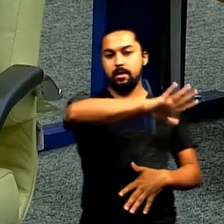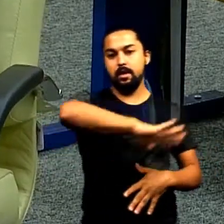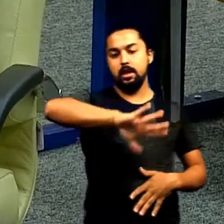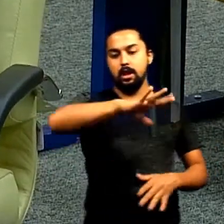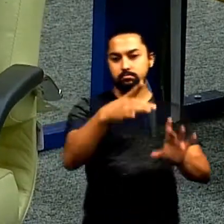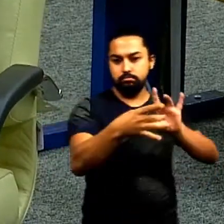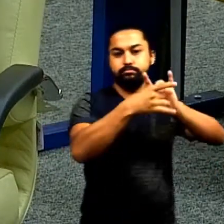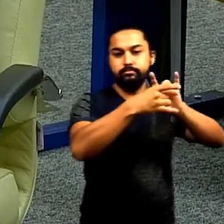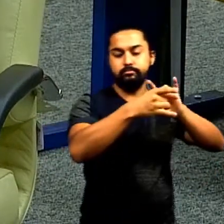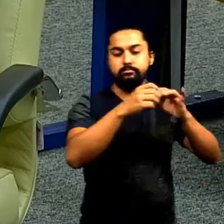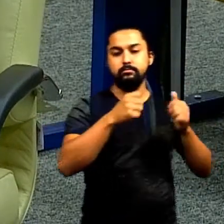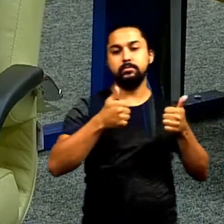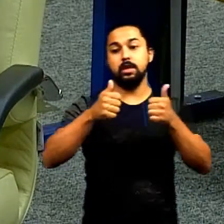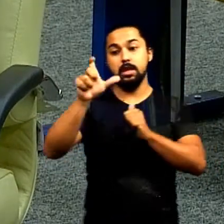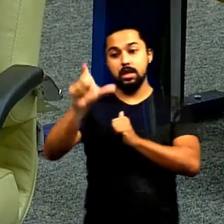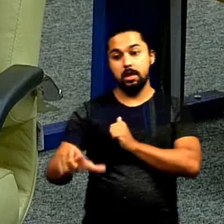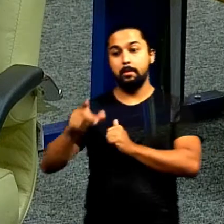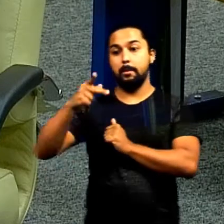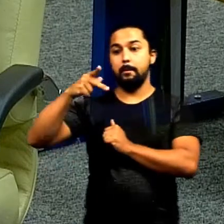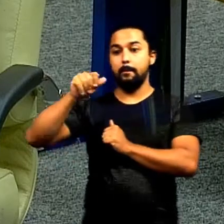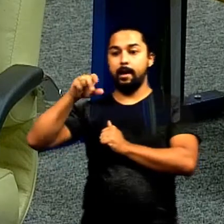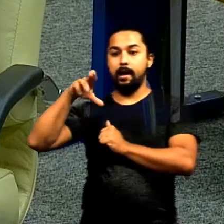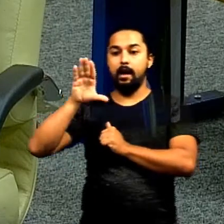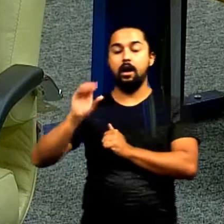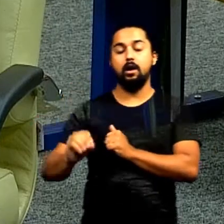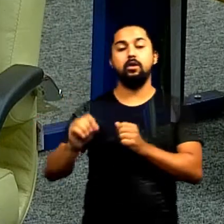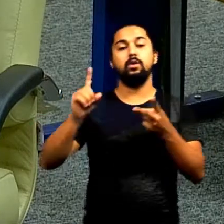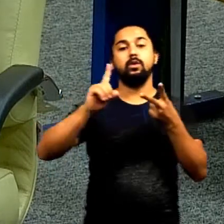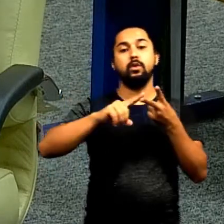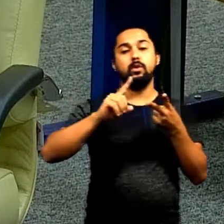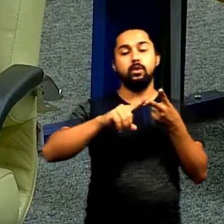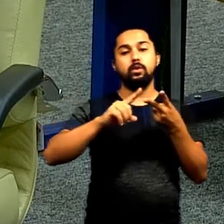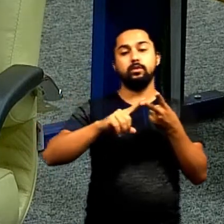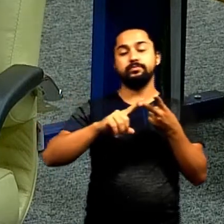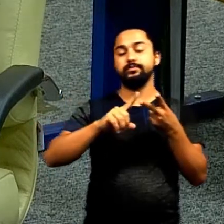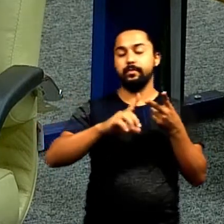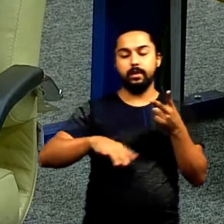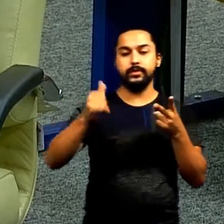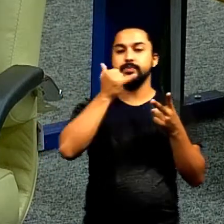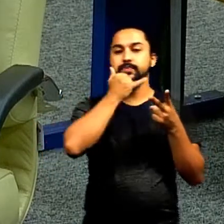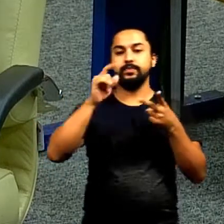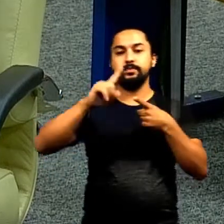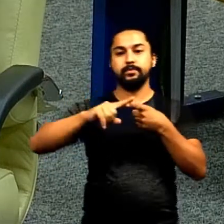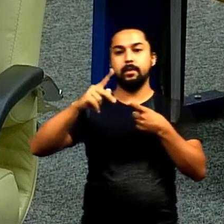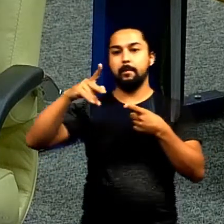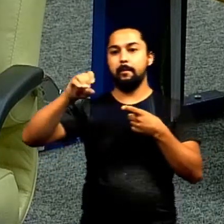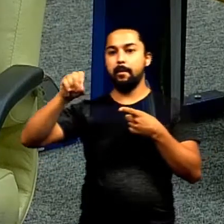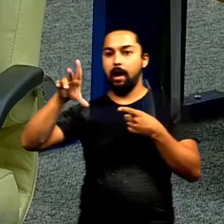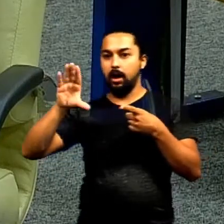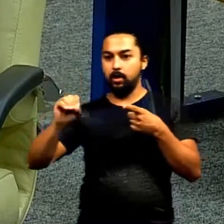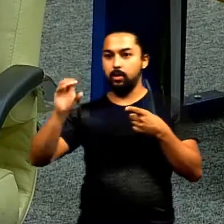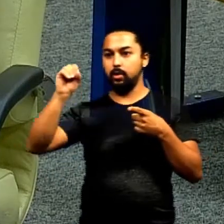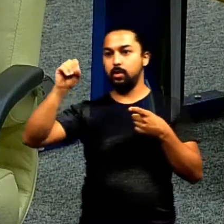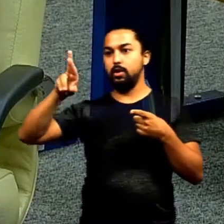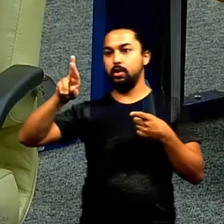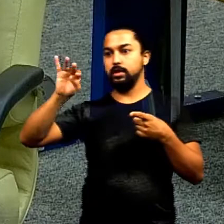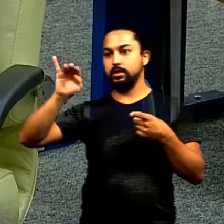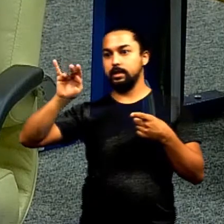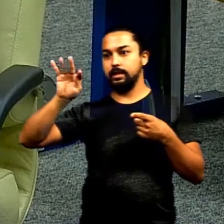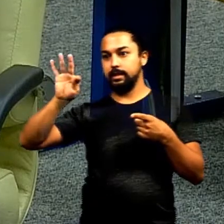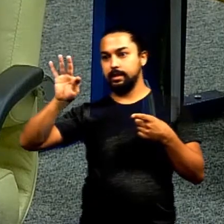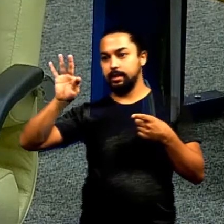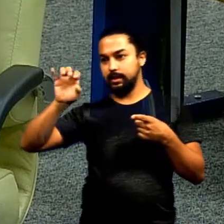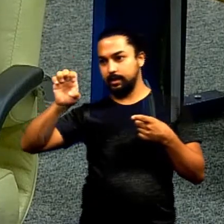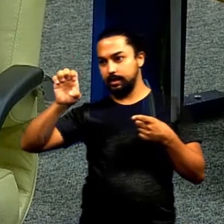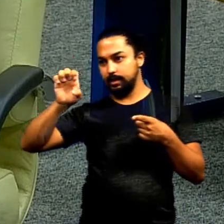lealdade e honestidade e o Paulo Magalhães e o Paulo Ortegal para mim é uma das pessoas que eu tenho um carinho